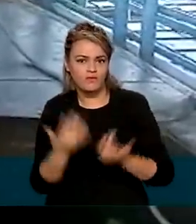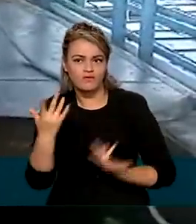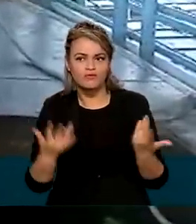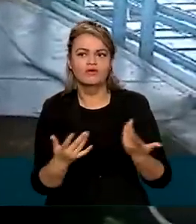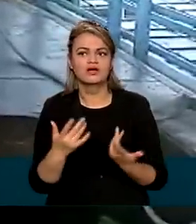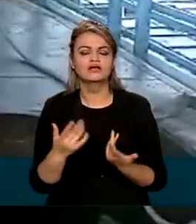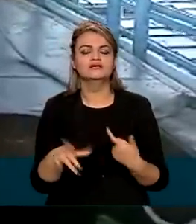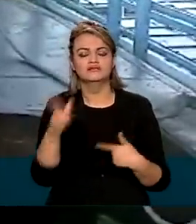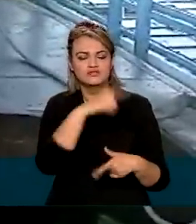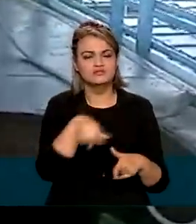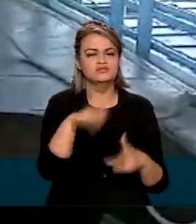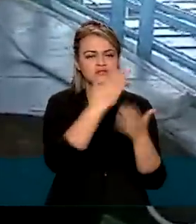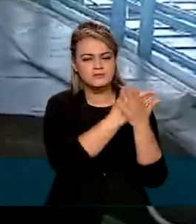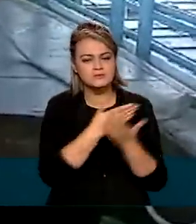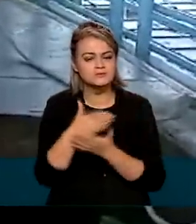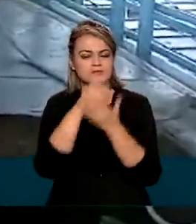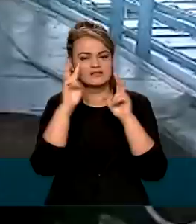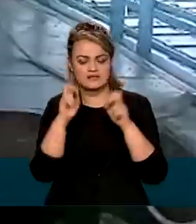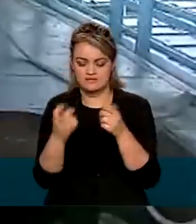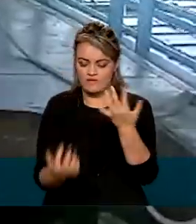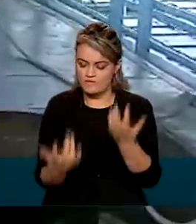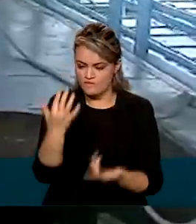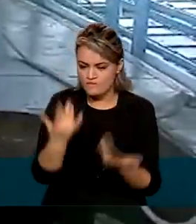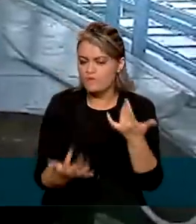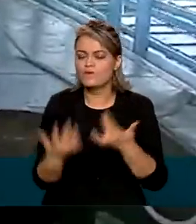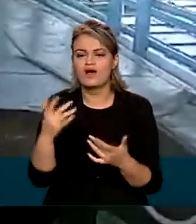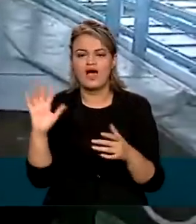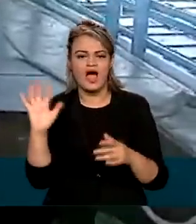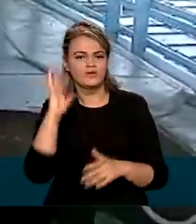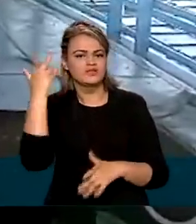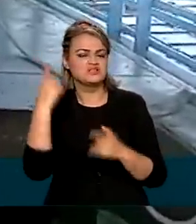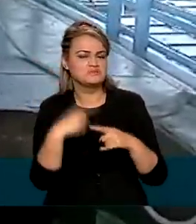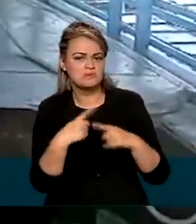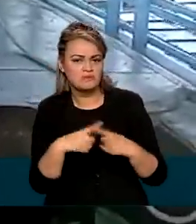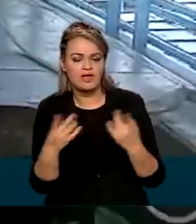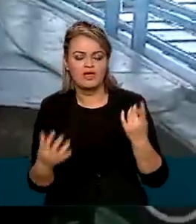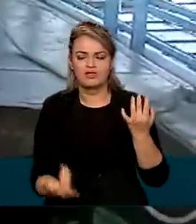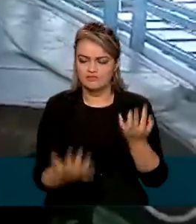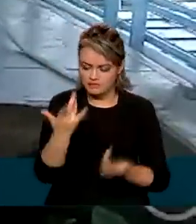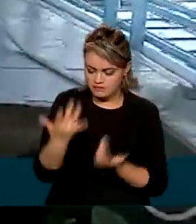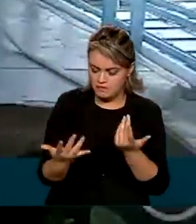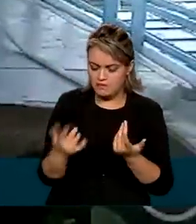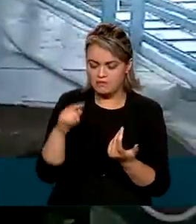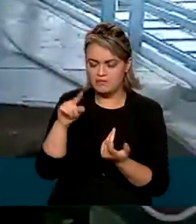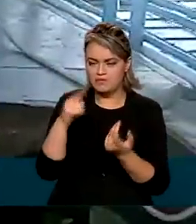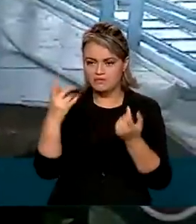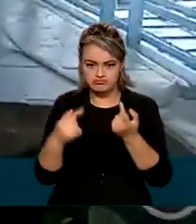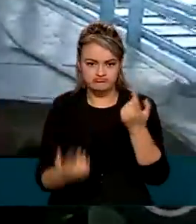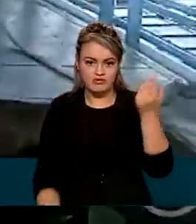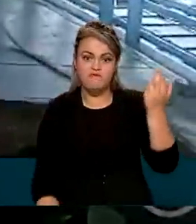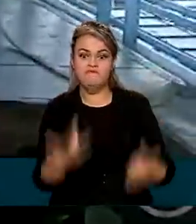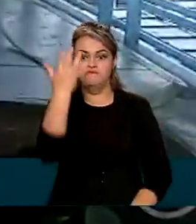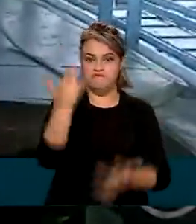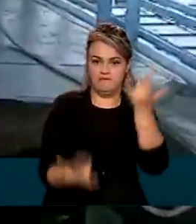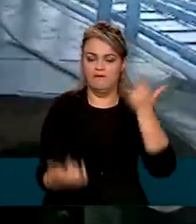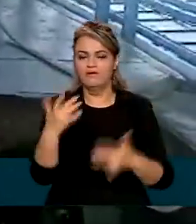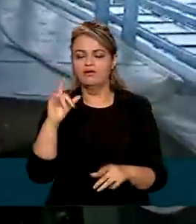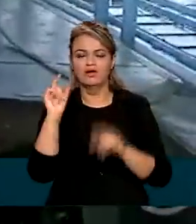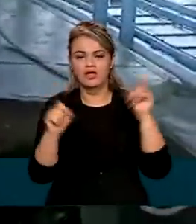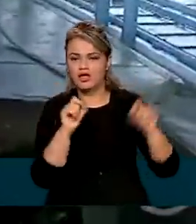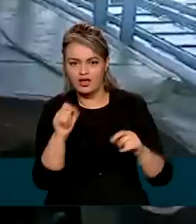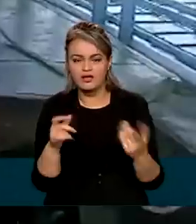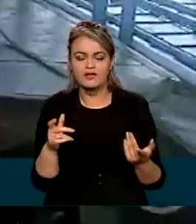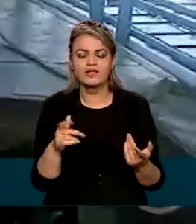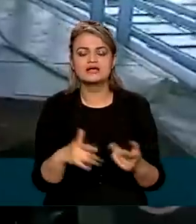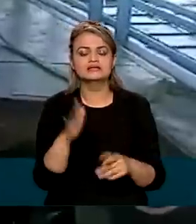Precisamos estudar o fogo, saber o que é uma queimada, saber o que é um incêndio e proteger